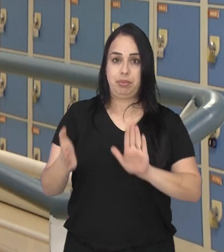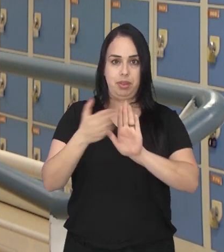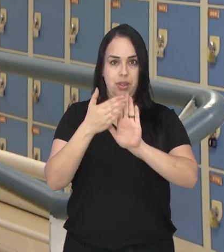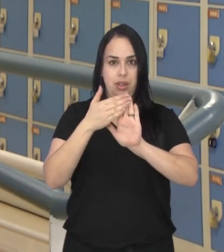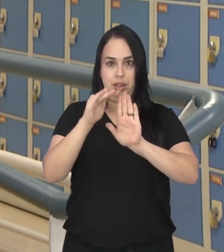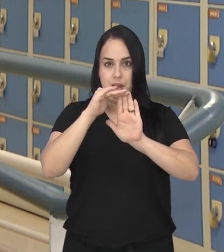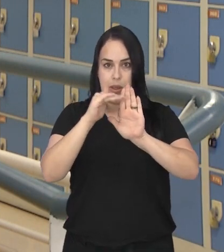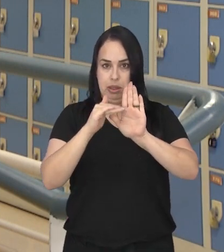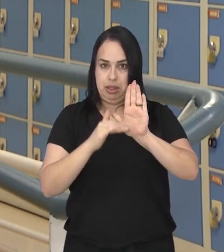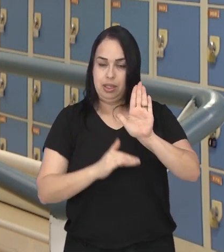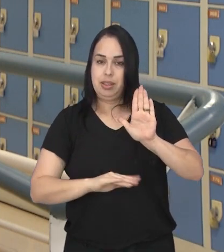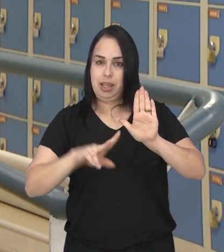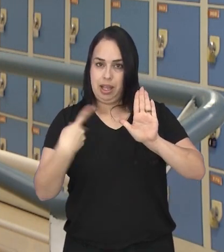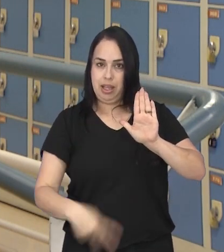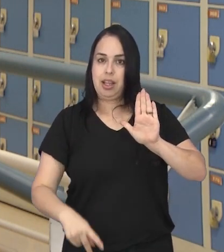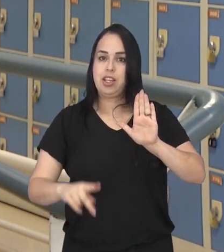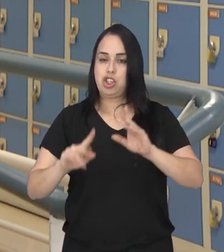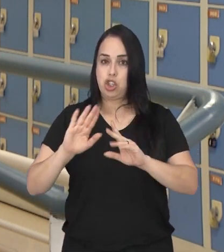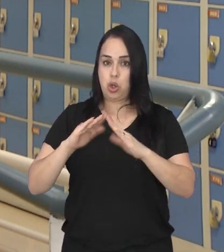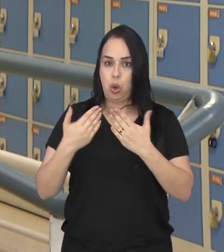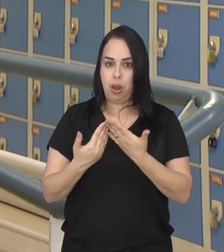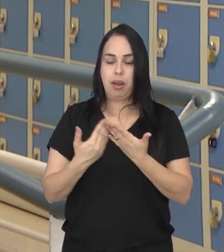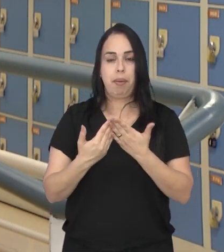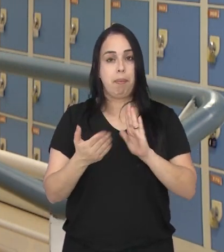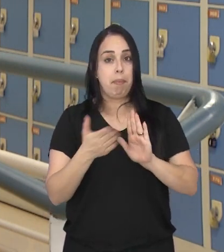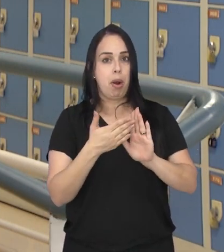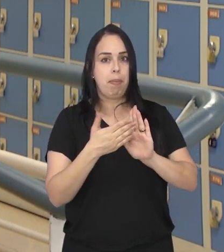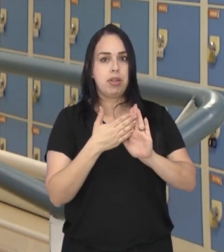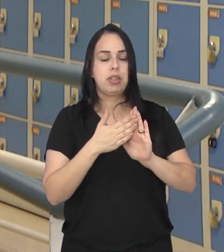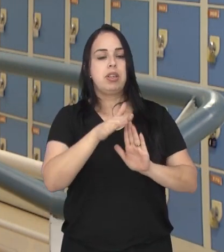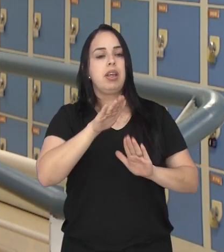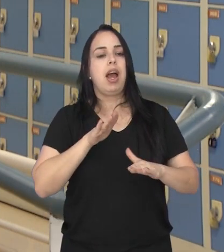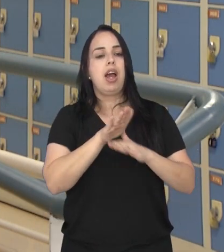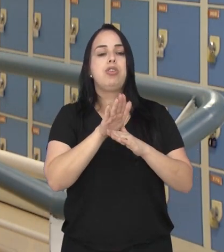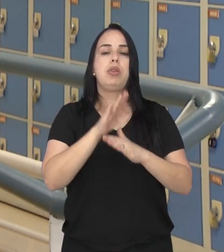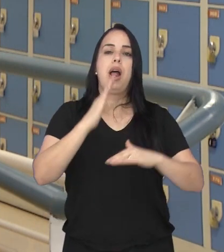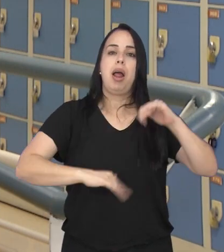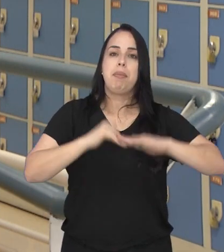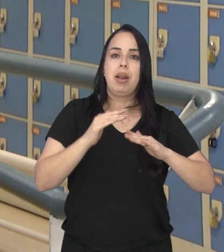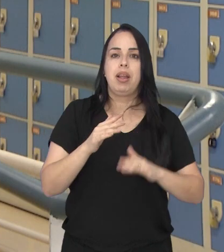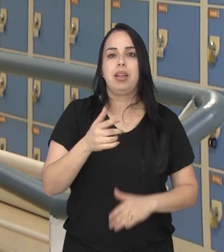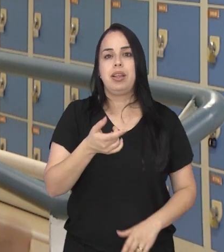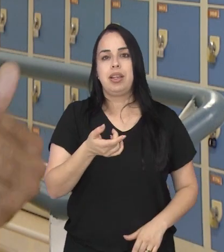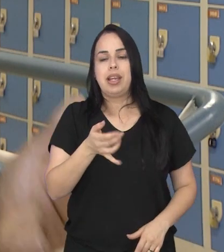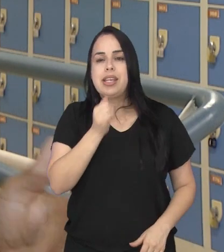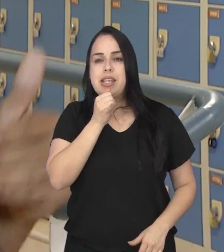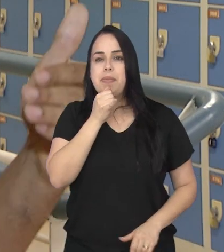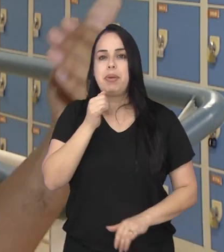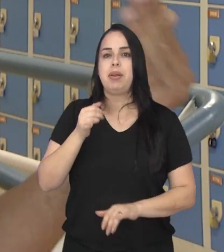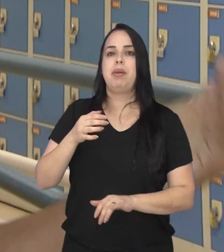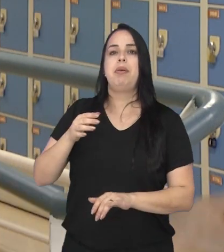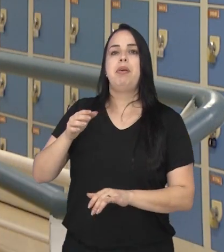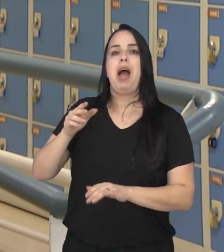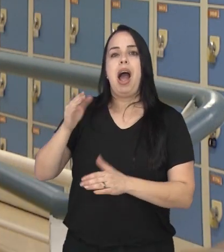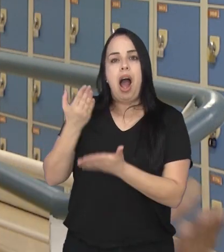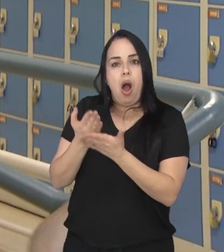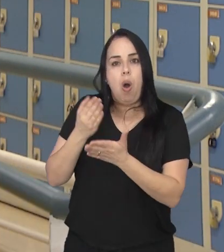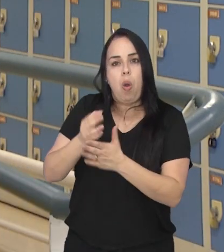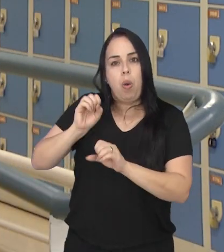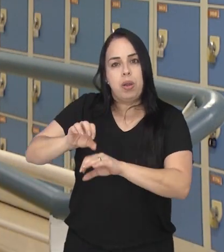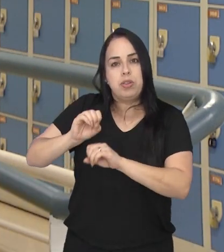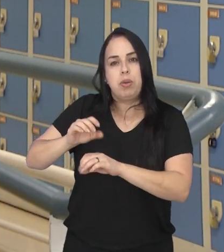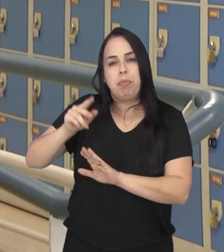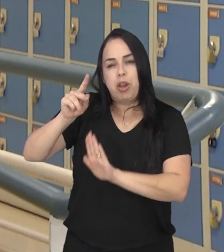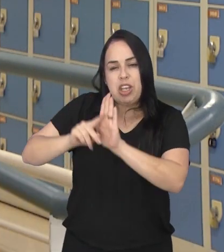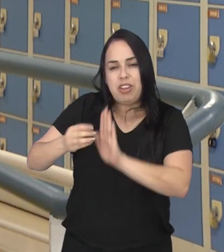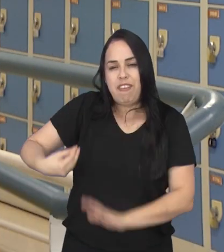proposta pedagógica da escola, propostas que desenvolvam essas habilidades. Como, por exemplo, aulas de projeto de vida, que